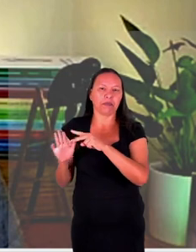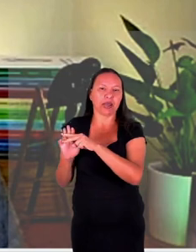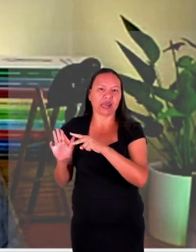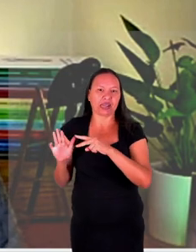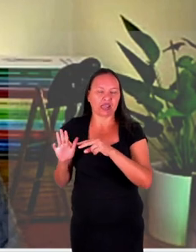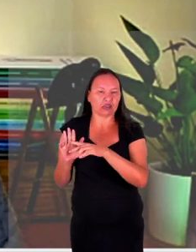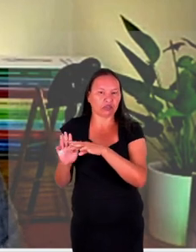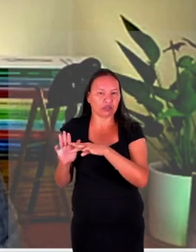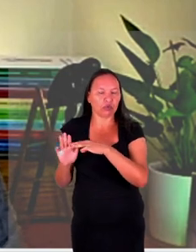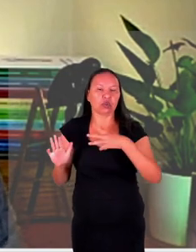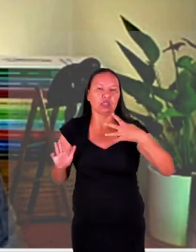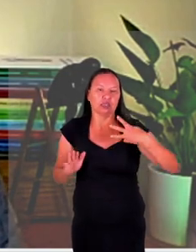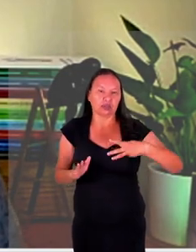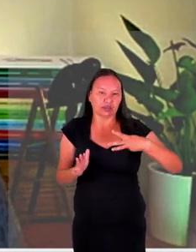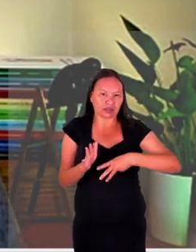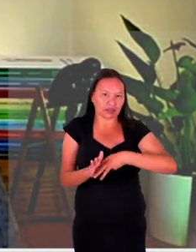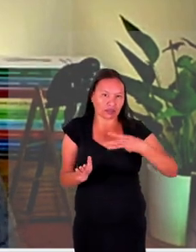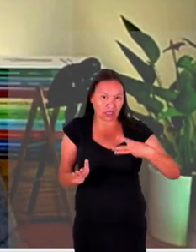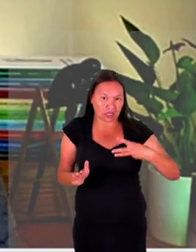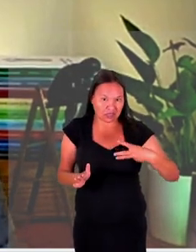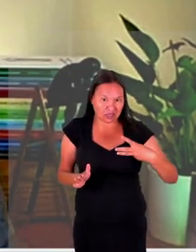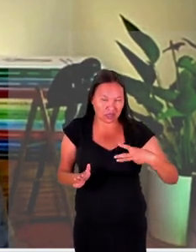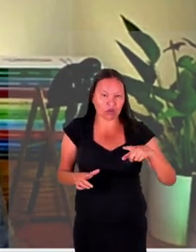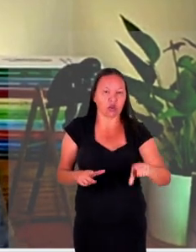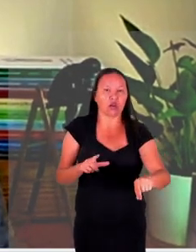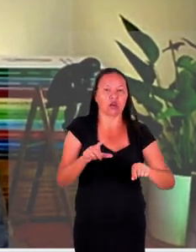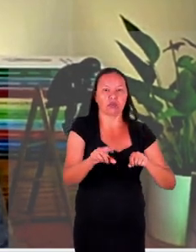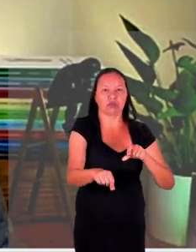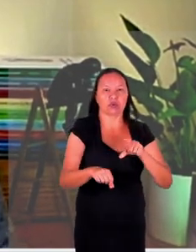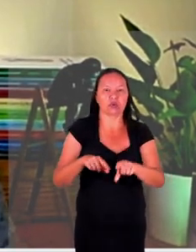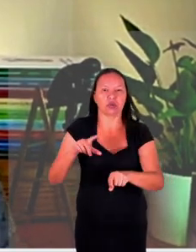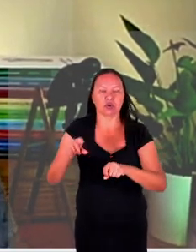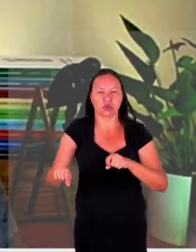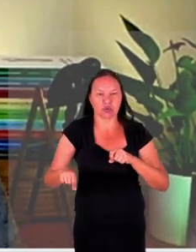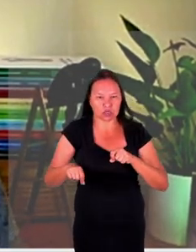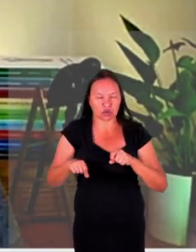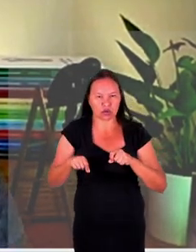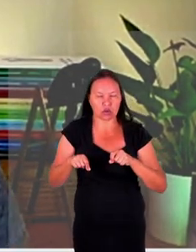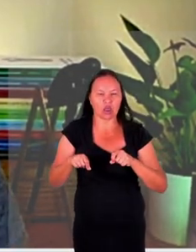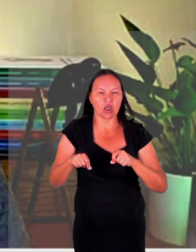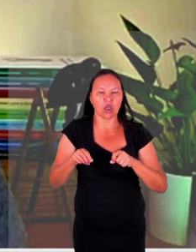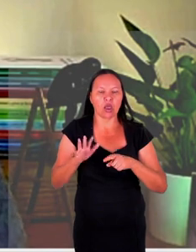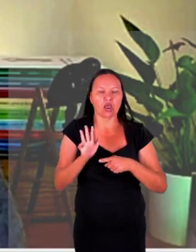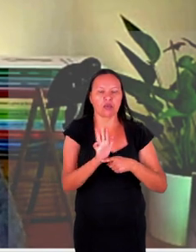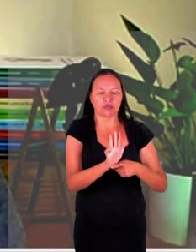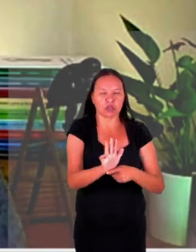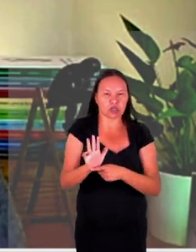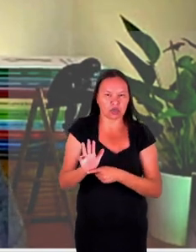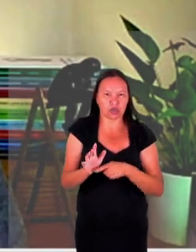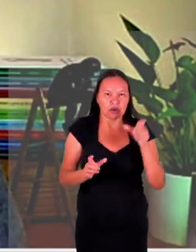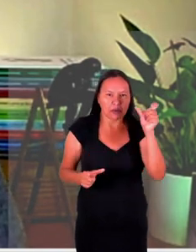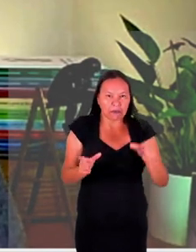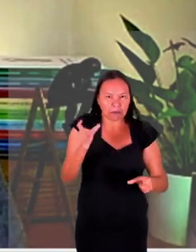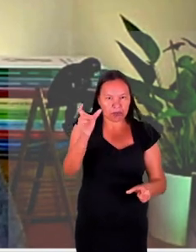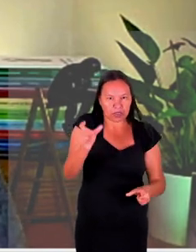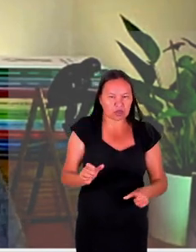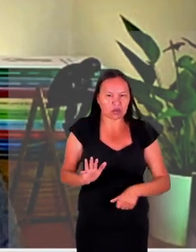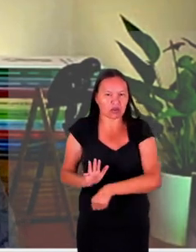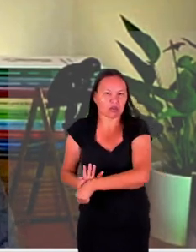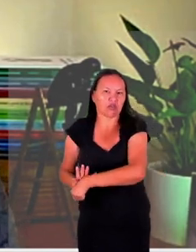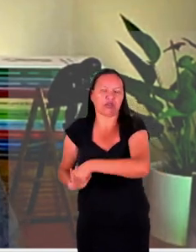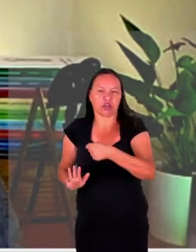deve o procurador recolher todas as apresentações de representação de vítimas a serem